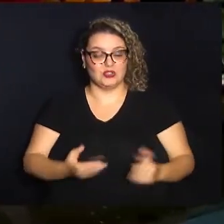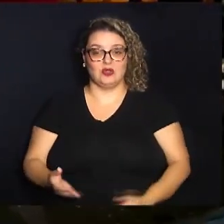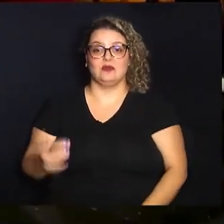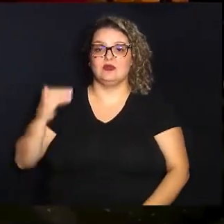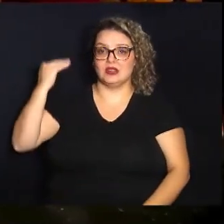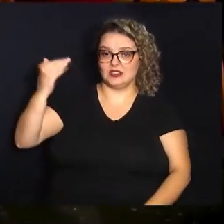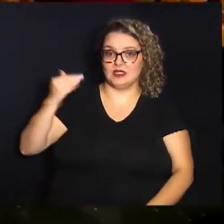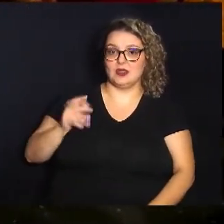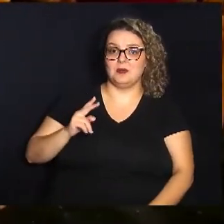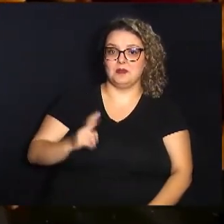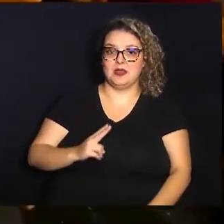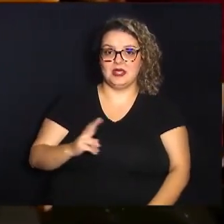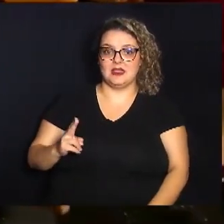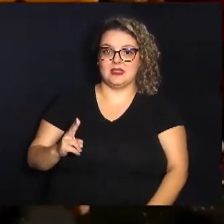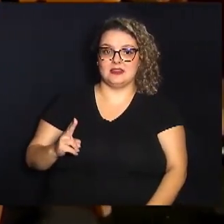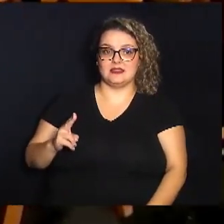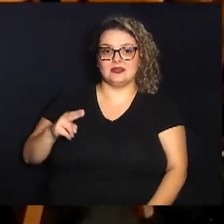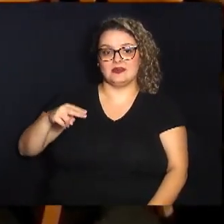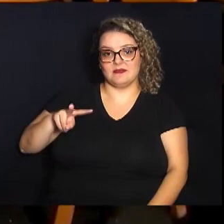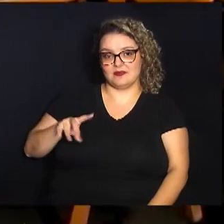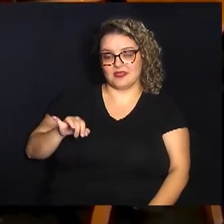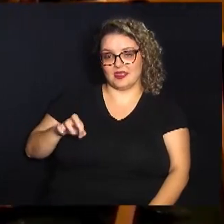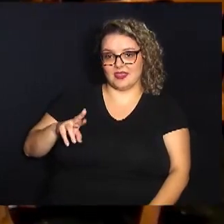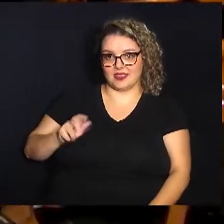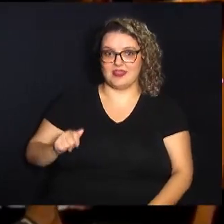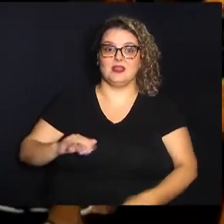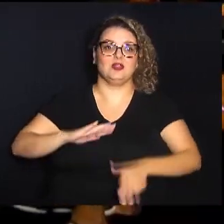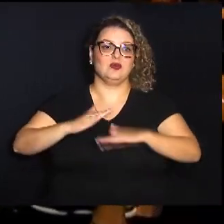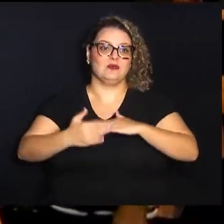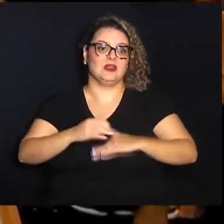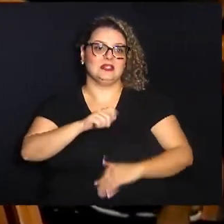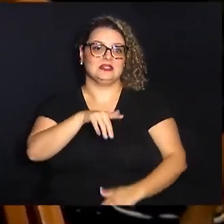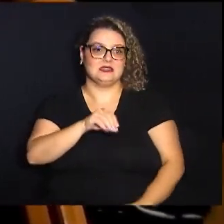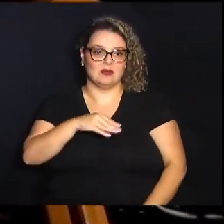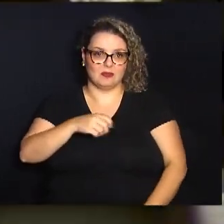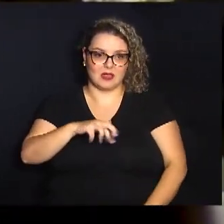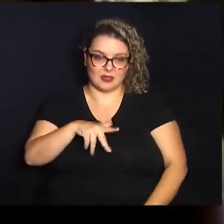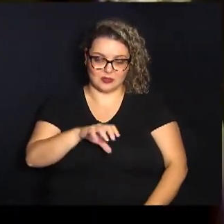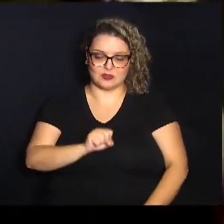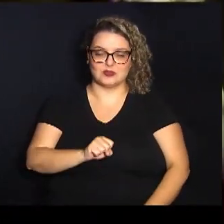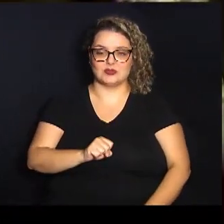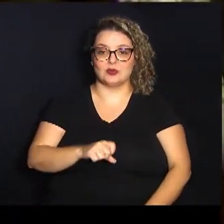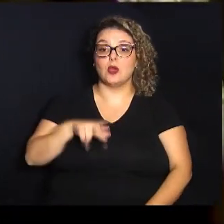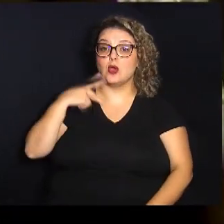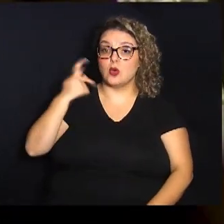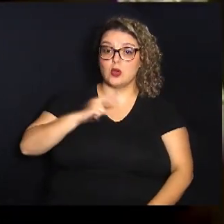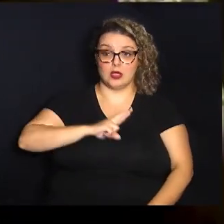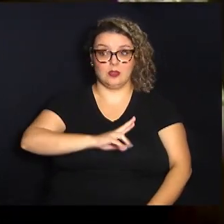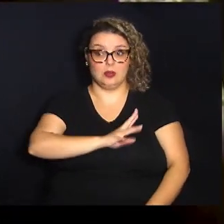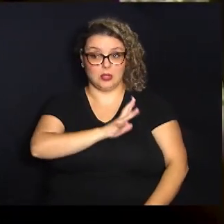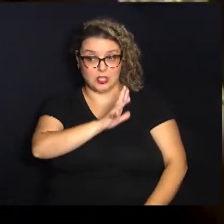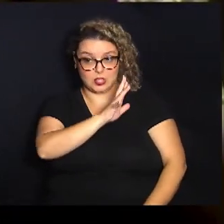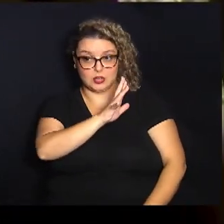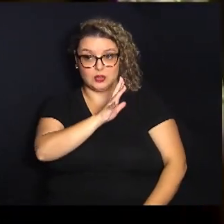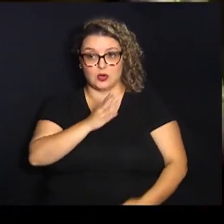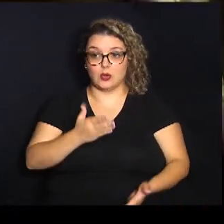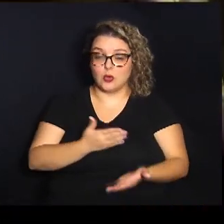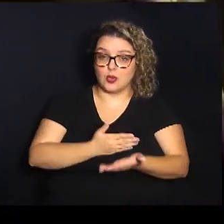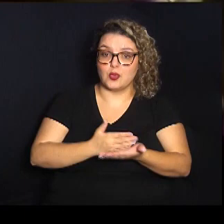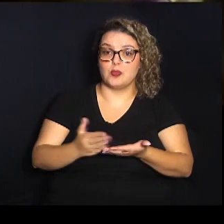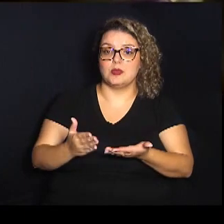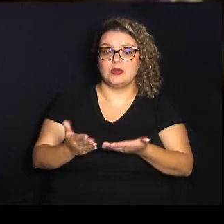padre José Narciso Vieira no bairro Jardim São Marcos o vereador Rupens Gás iniciou